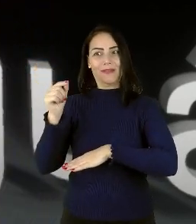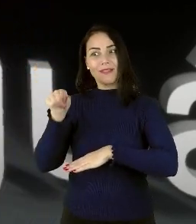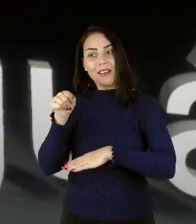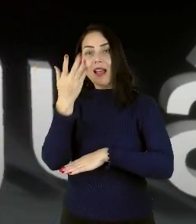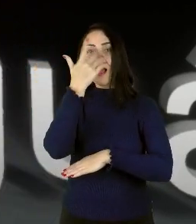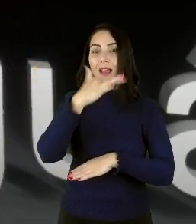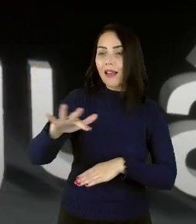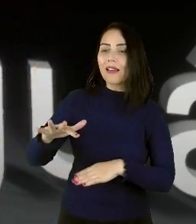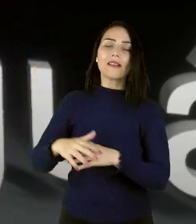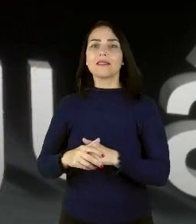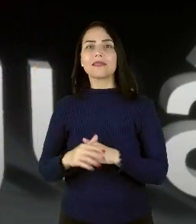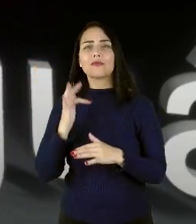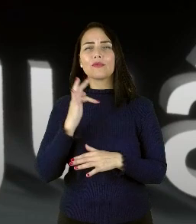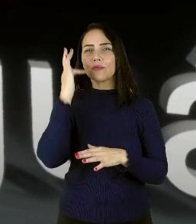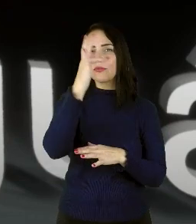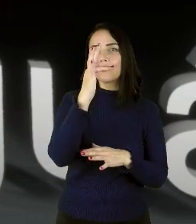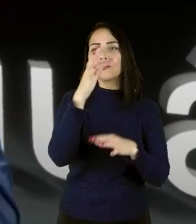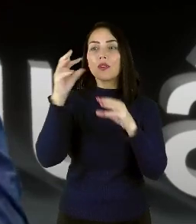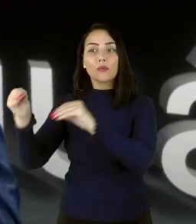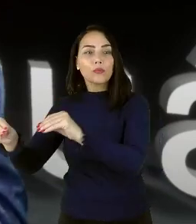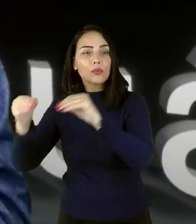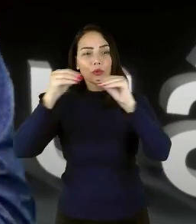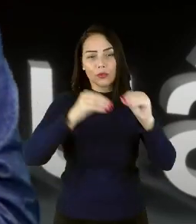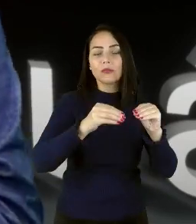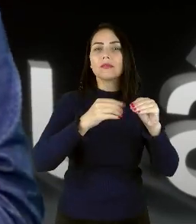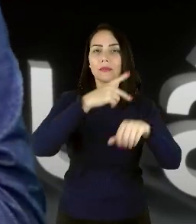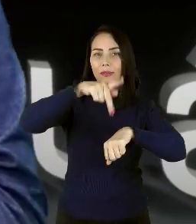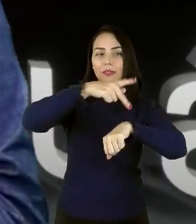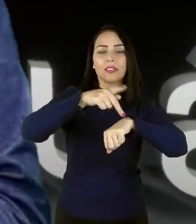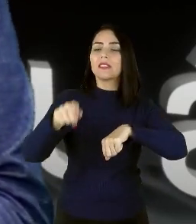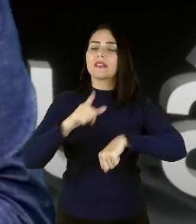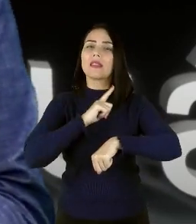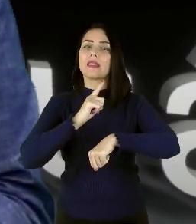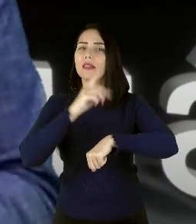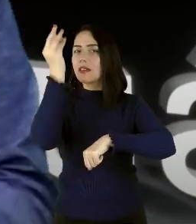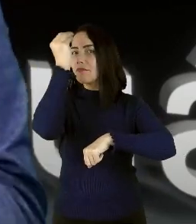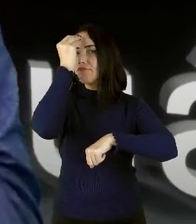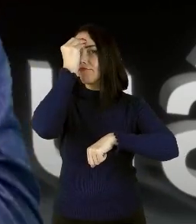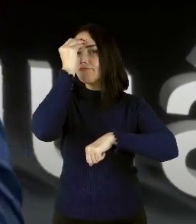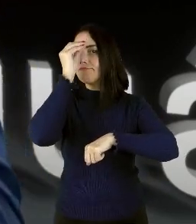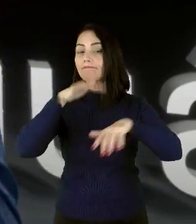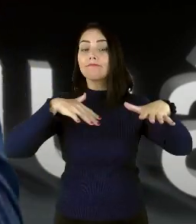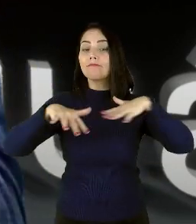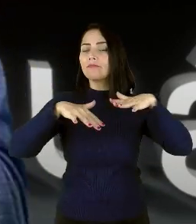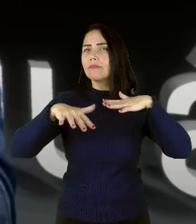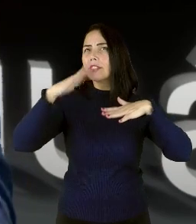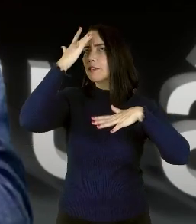Fruto do deslocamento, as crianças imigrantes têm sua mente posta em movimento.